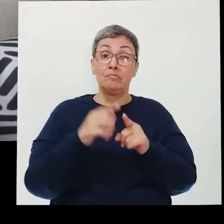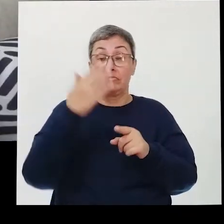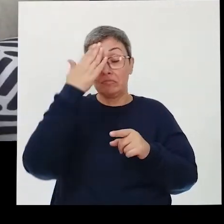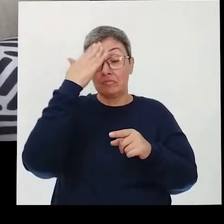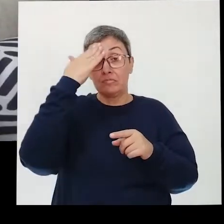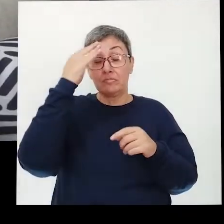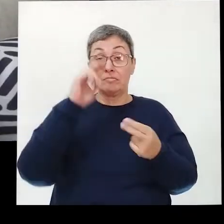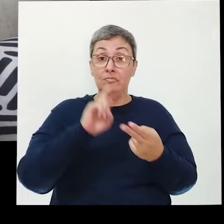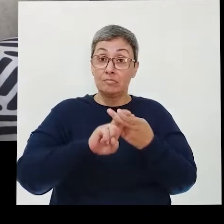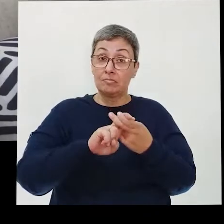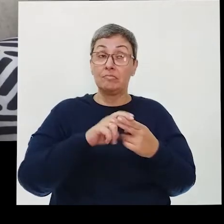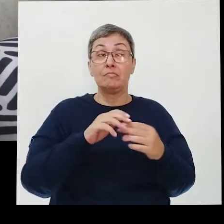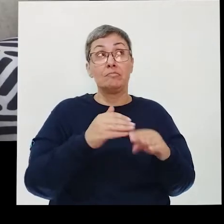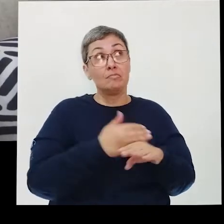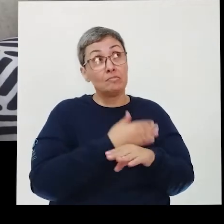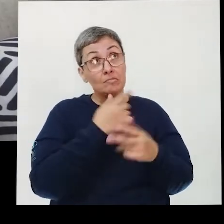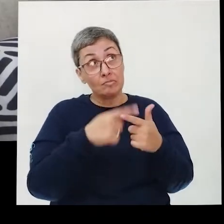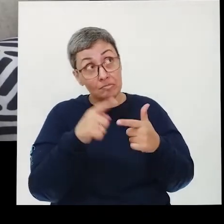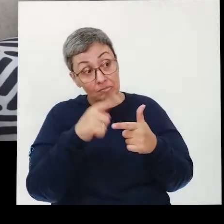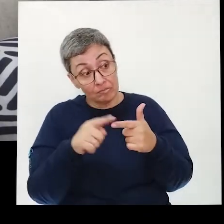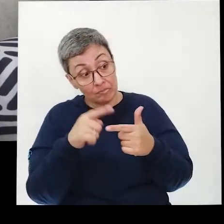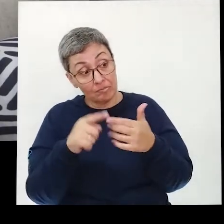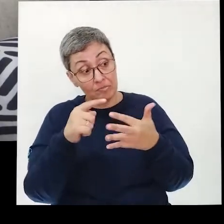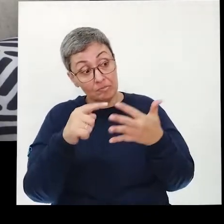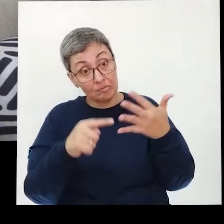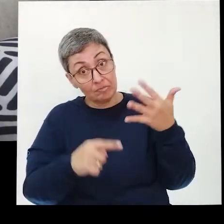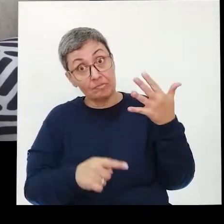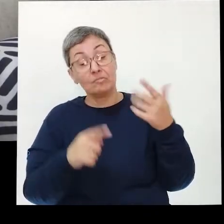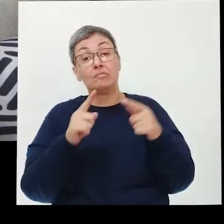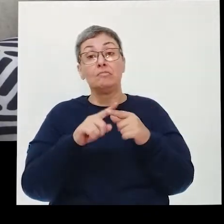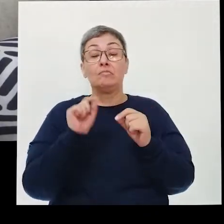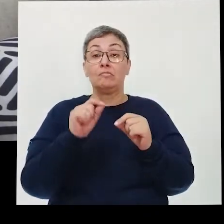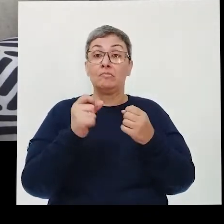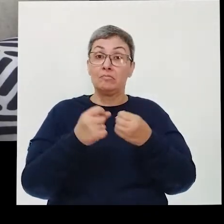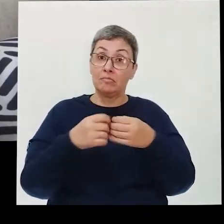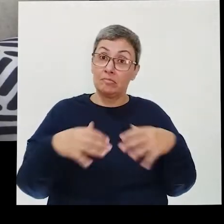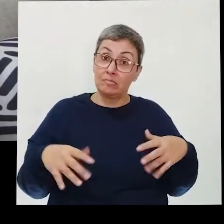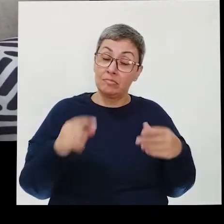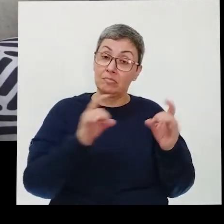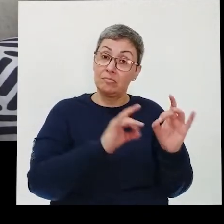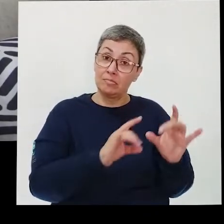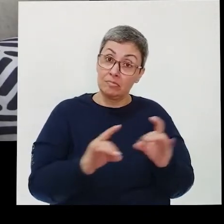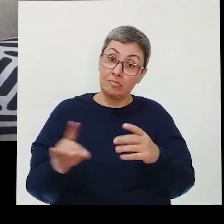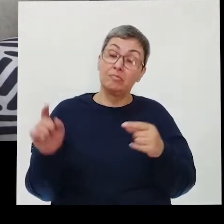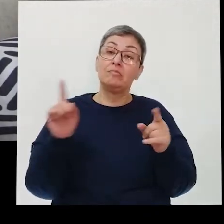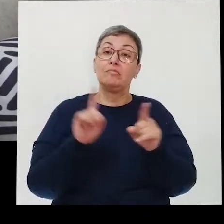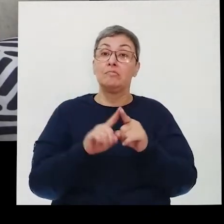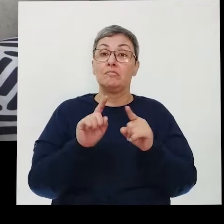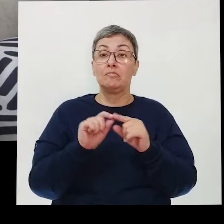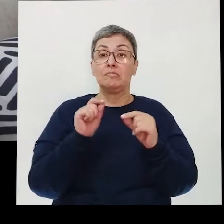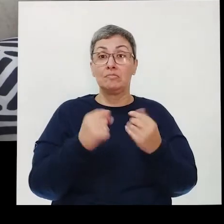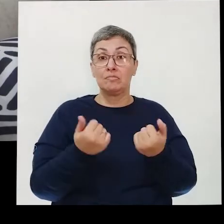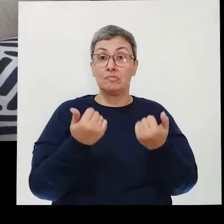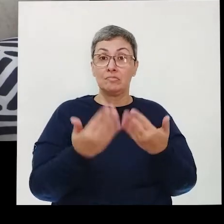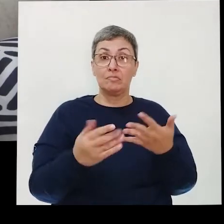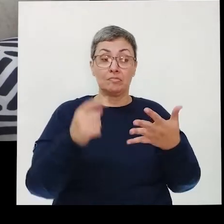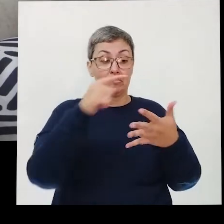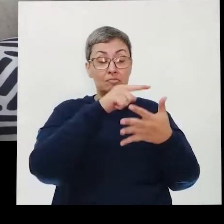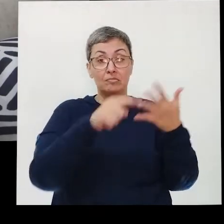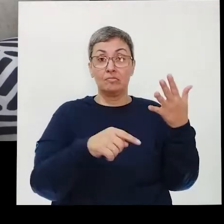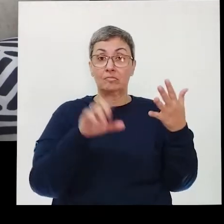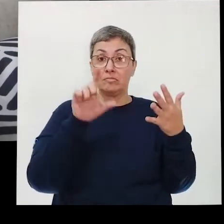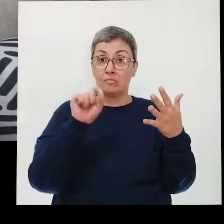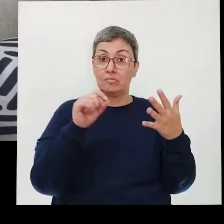sabendo que o SUS passa por todos esses problemas precários todos os dias, a gente trouxe aqui 10